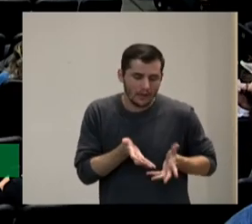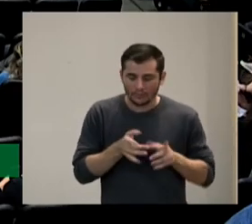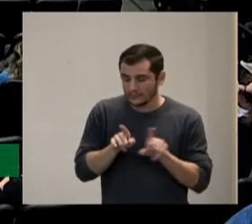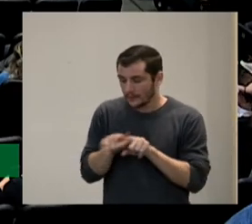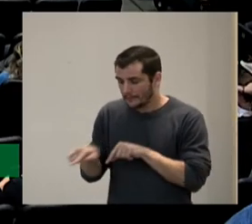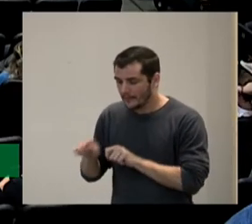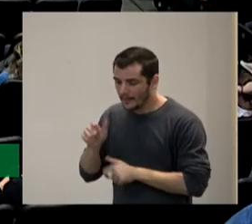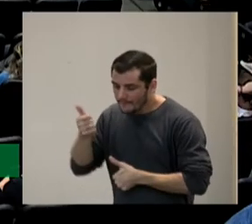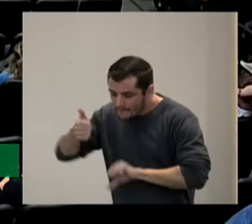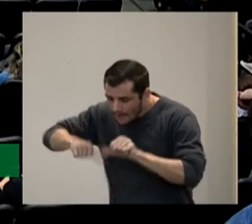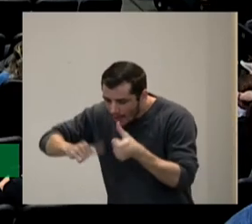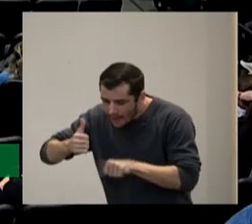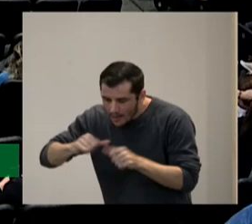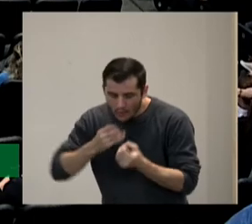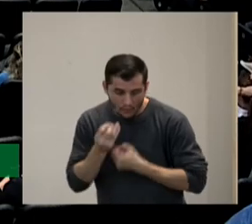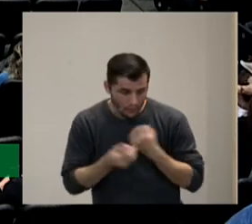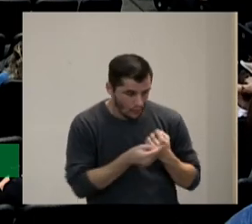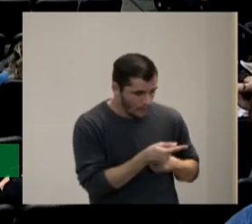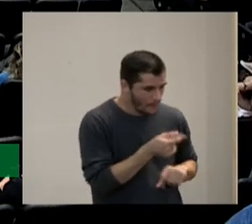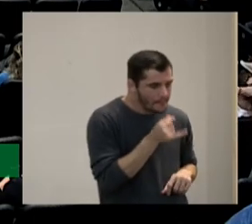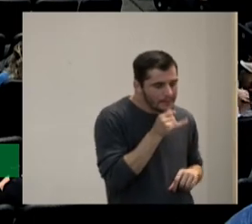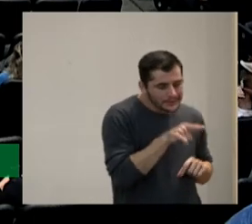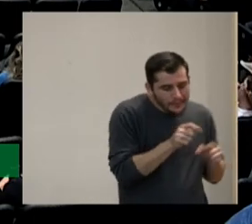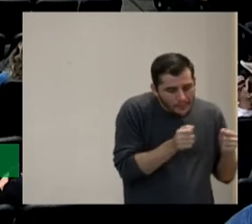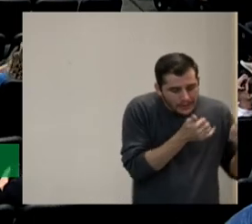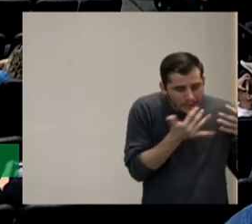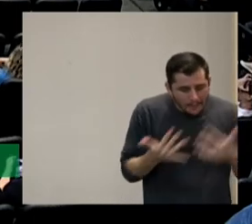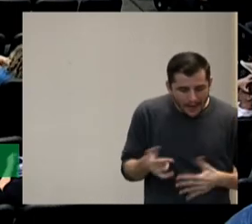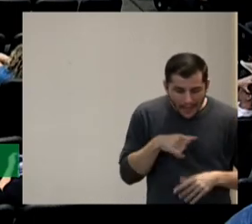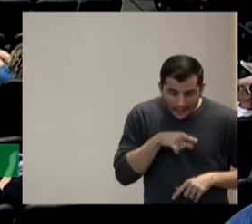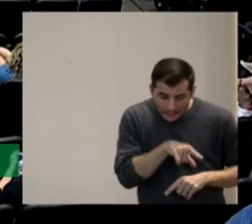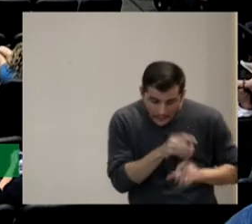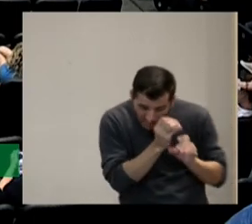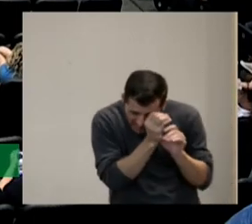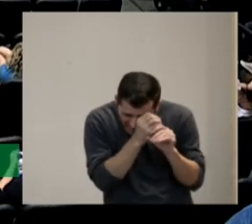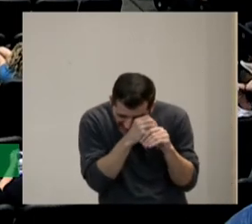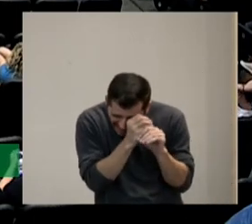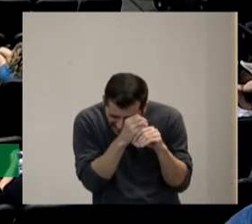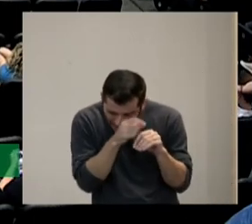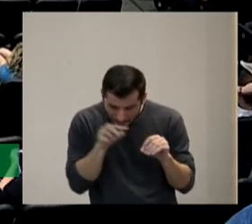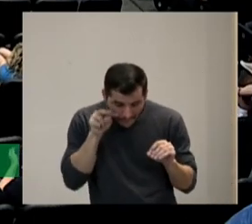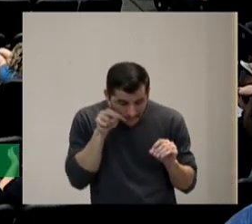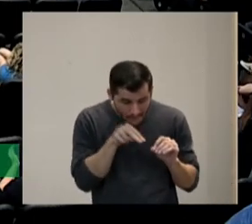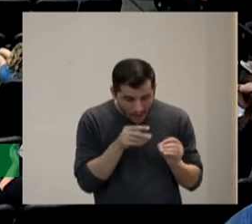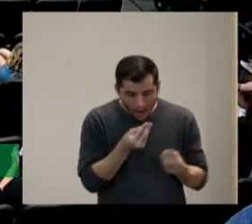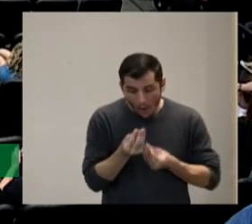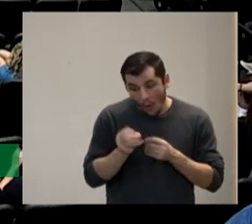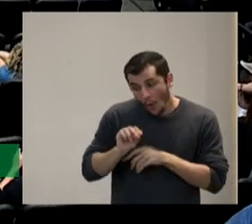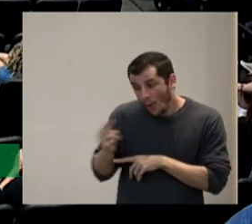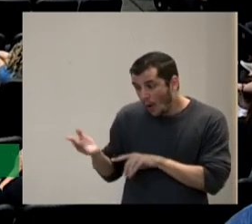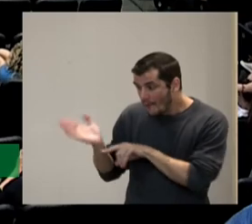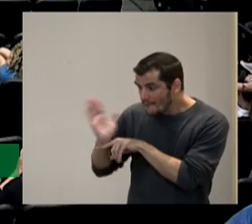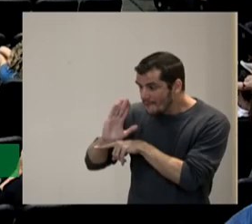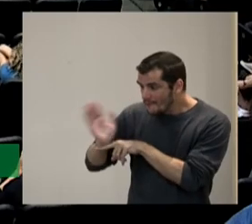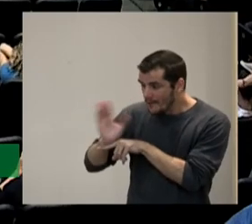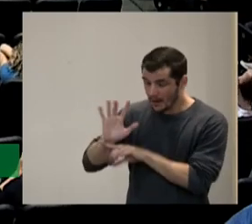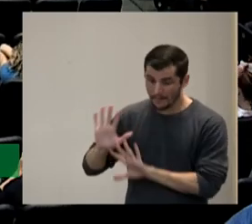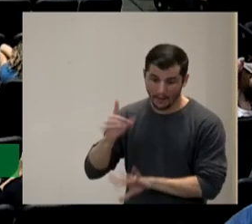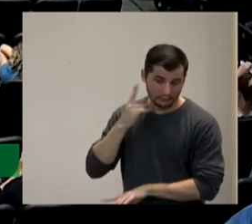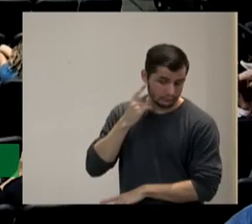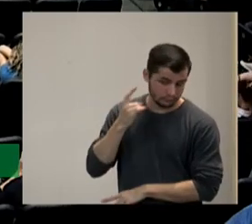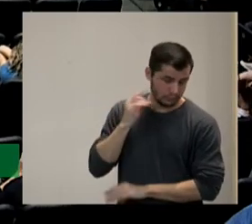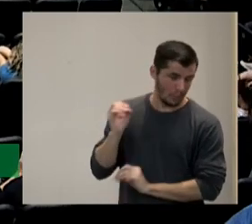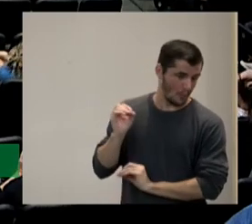a partir da observação no microscópio ou a partir de um vídeo sem som uma explicação oral